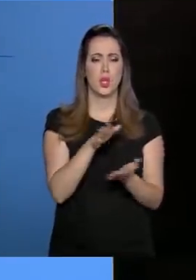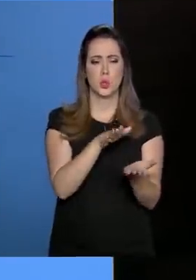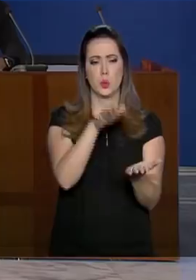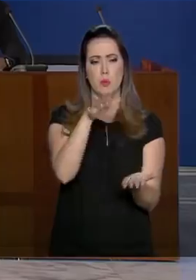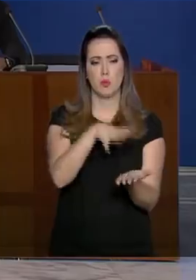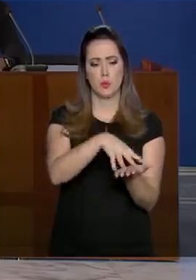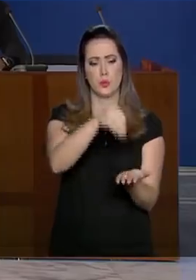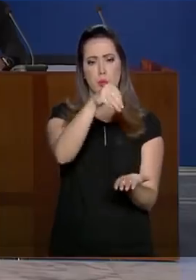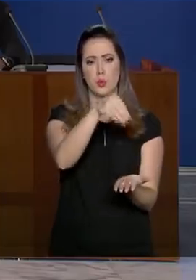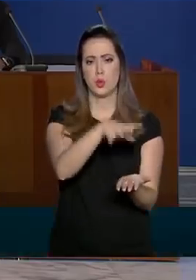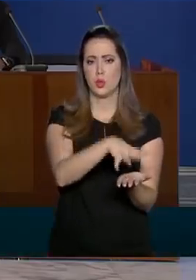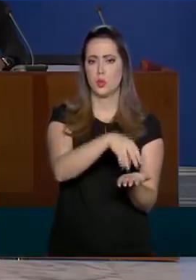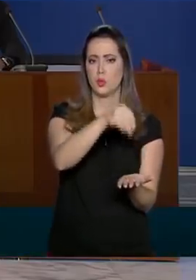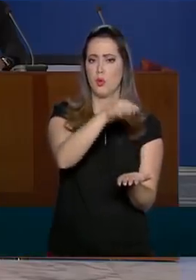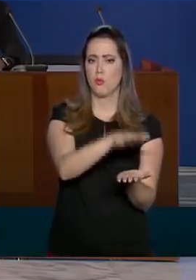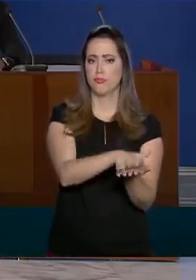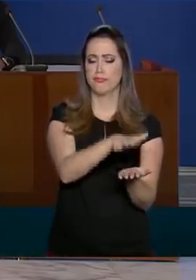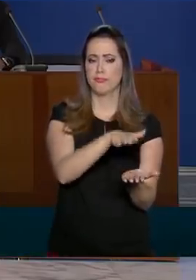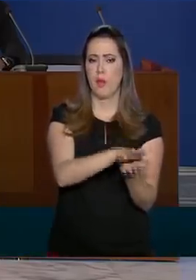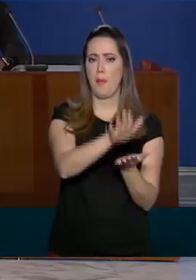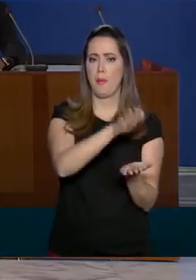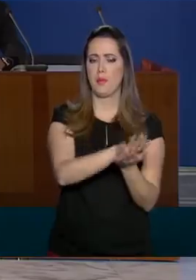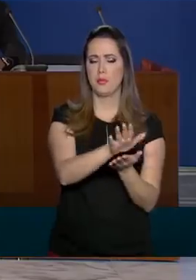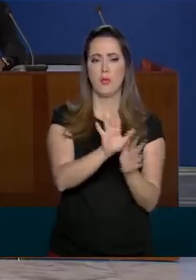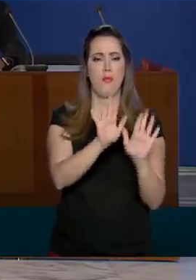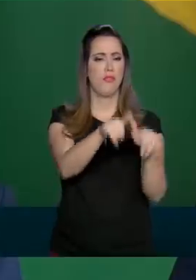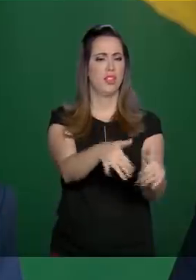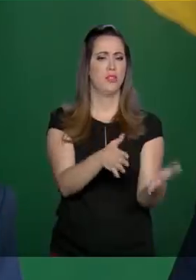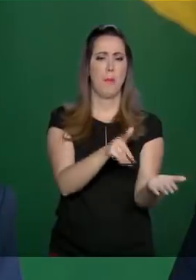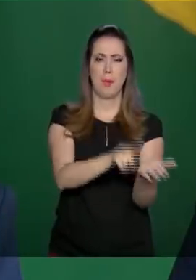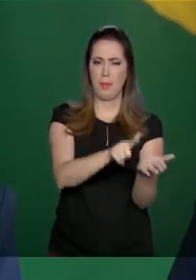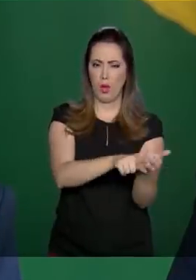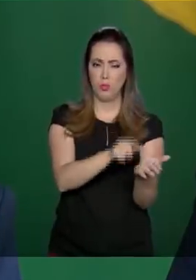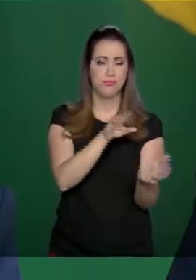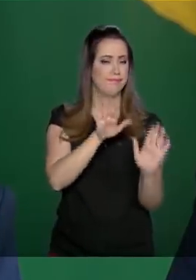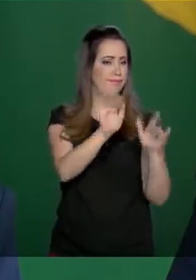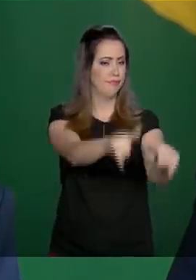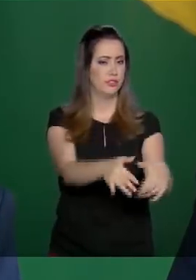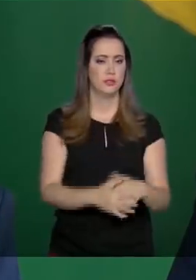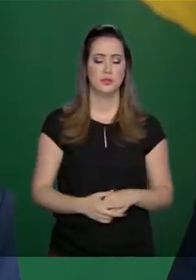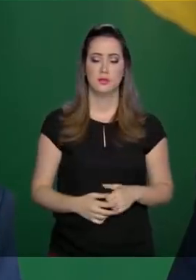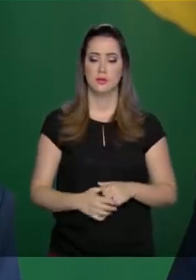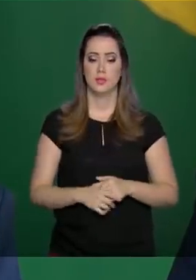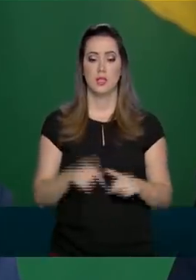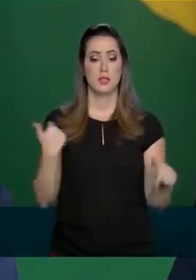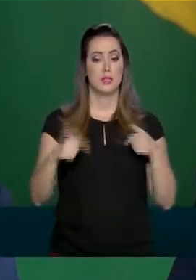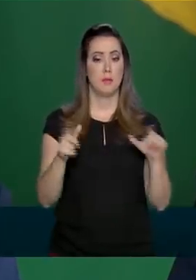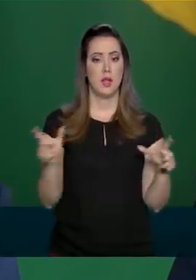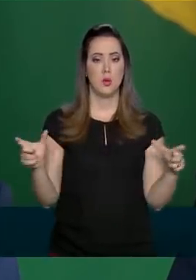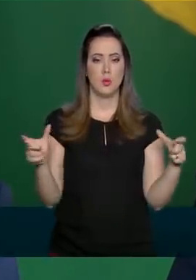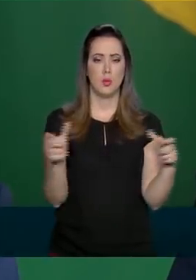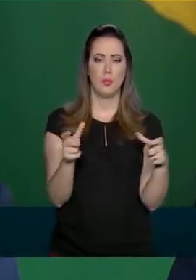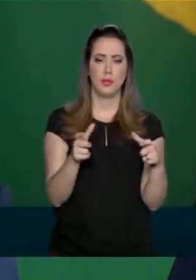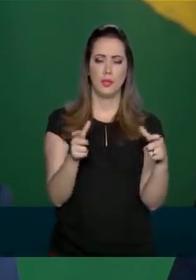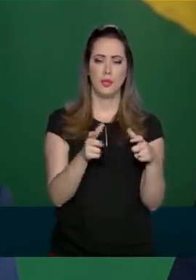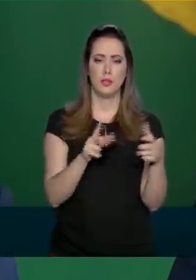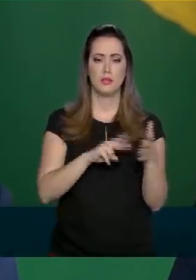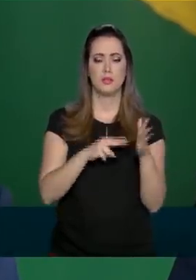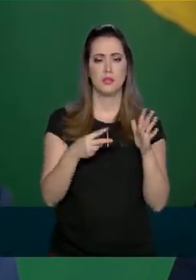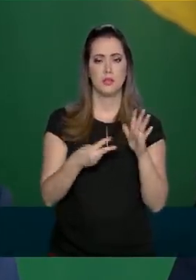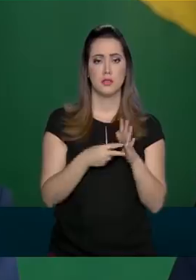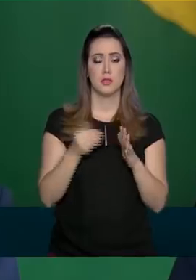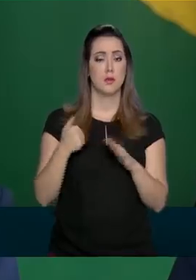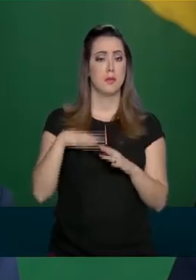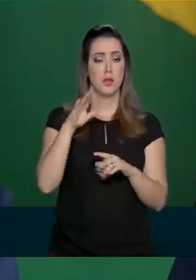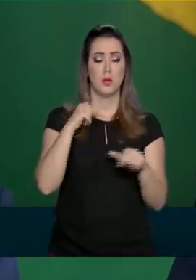documentos e prevê o fim da era do papel no país. Essa é uma medida para os pequenos, porque eles, que representam a maior